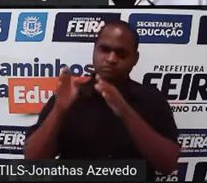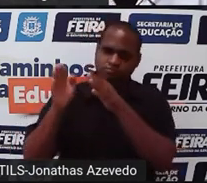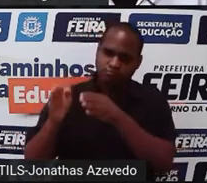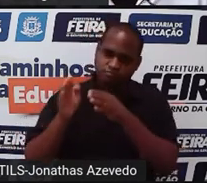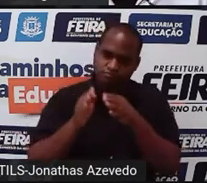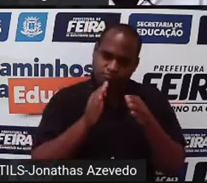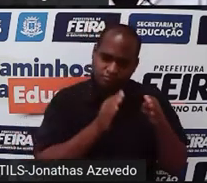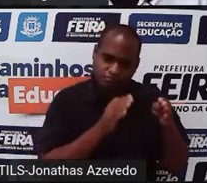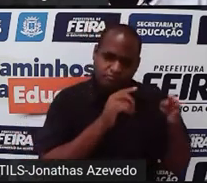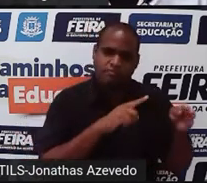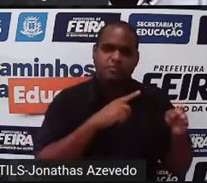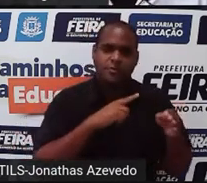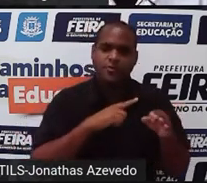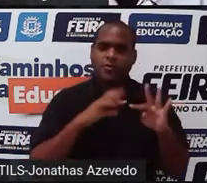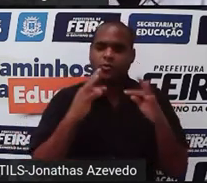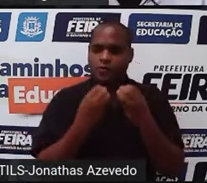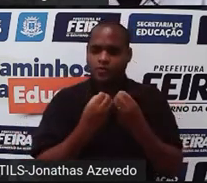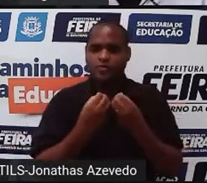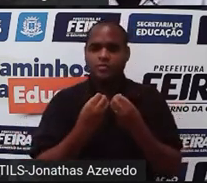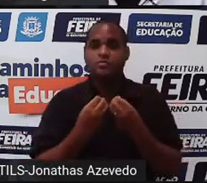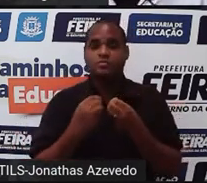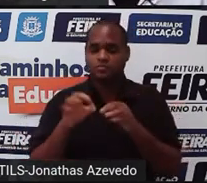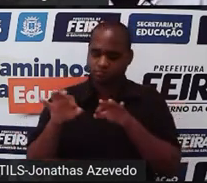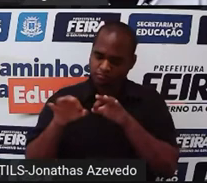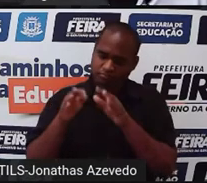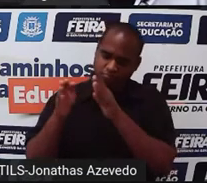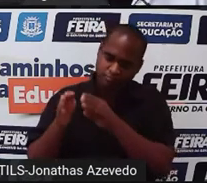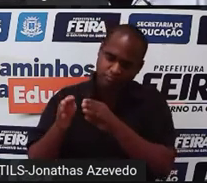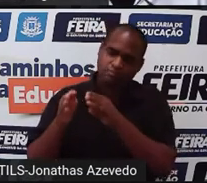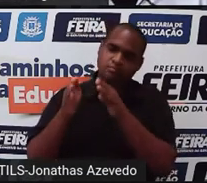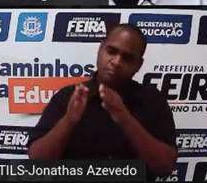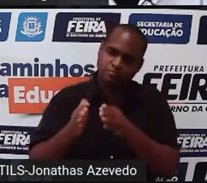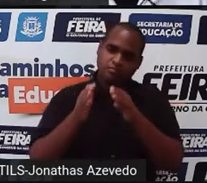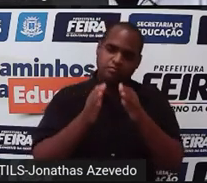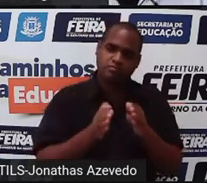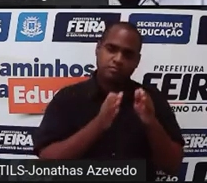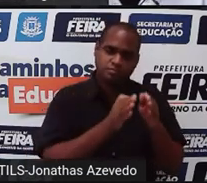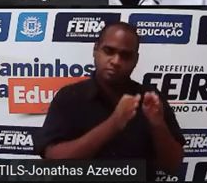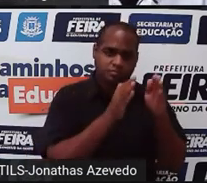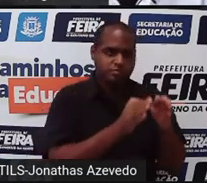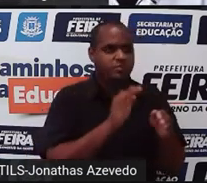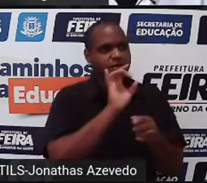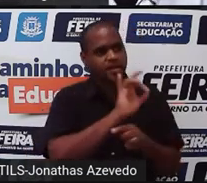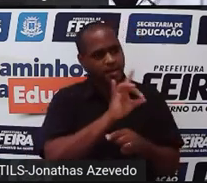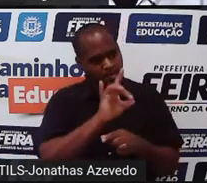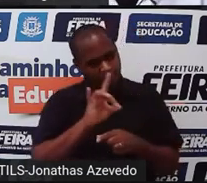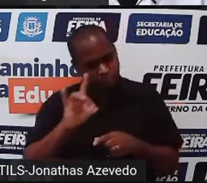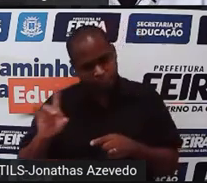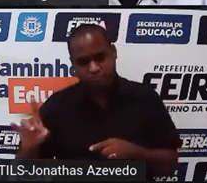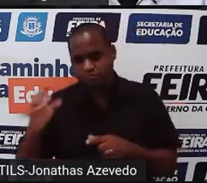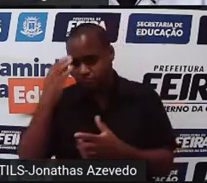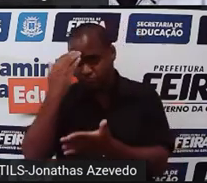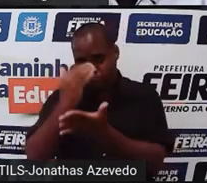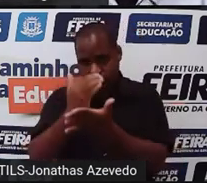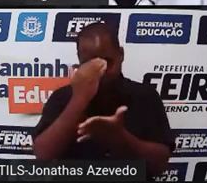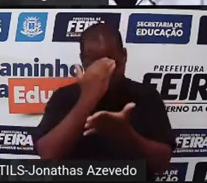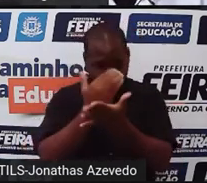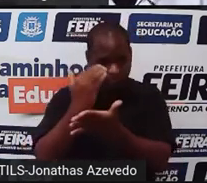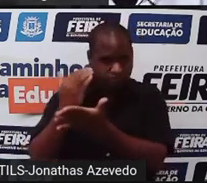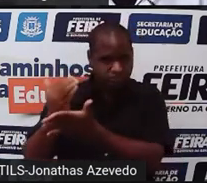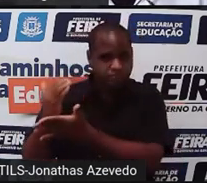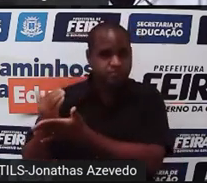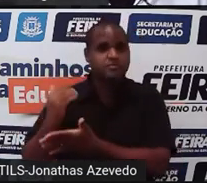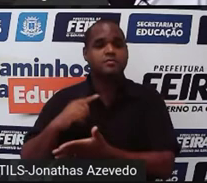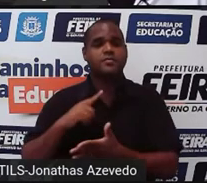tudo de uma vez ao mesmo tempo. Vá fazendo por partes, seguindo cada anotação que você fez lá na